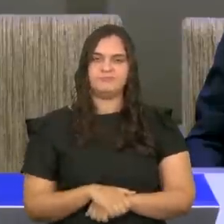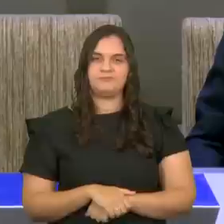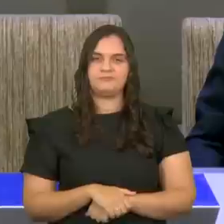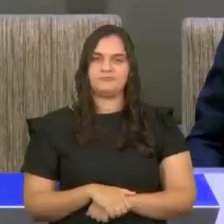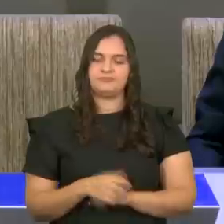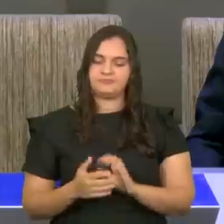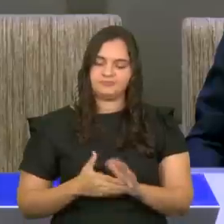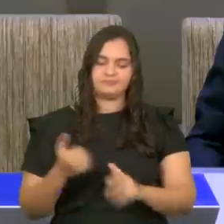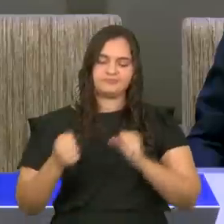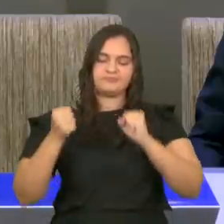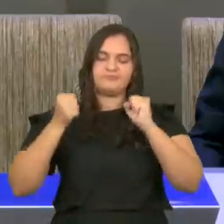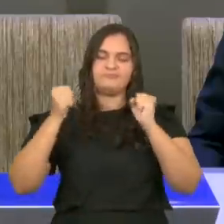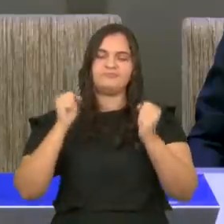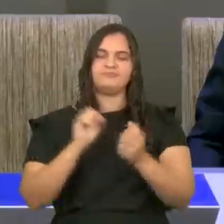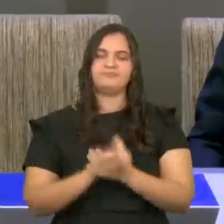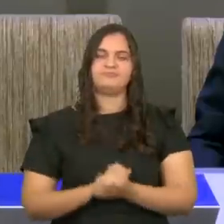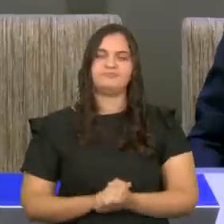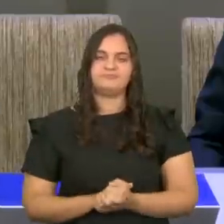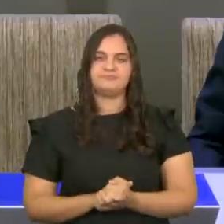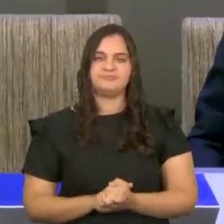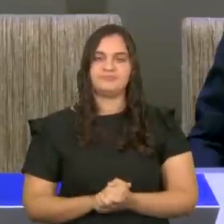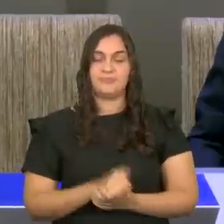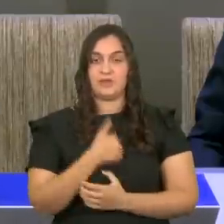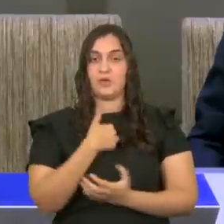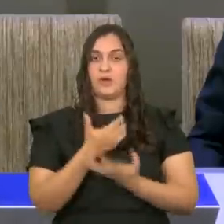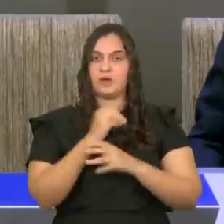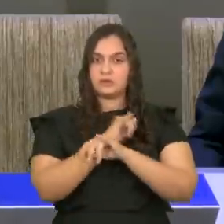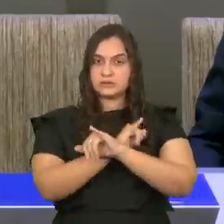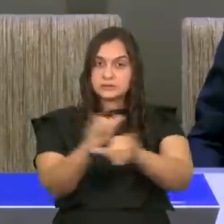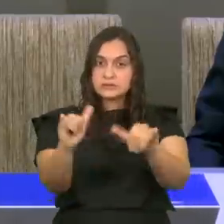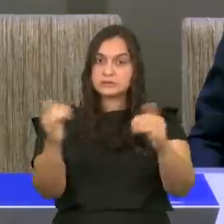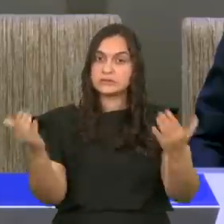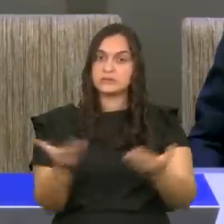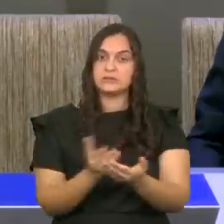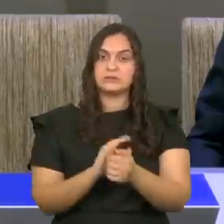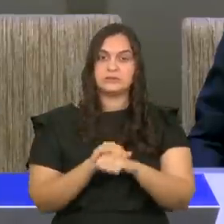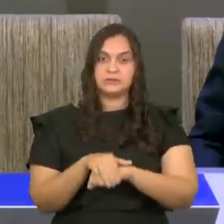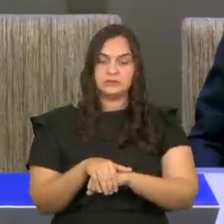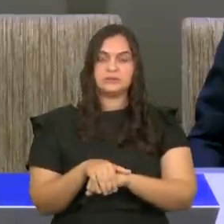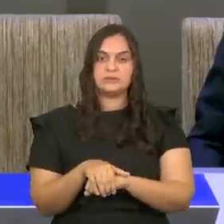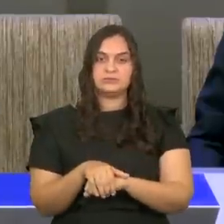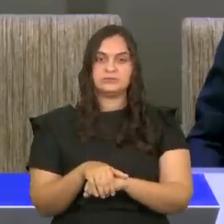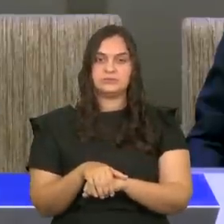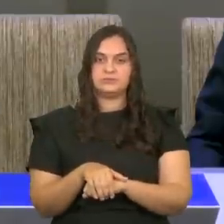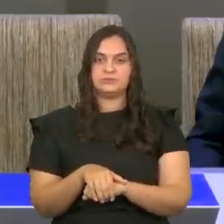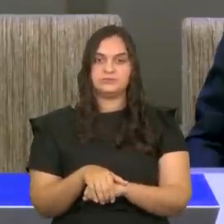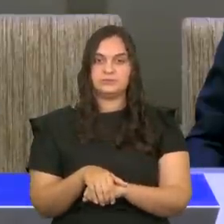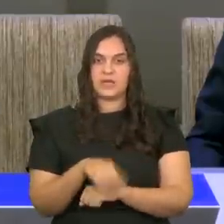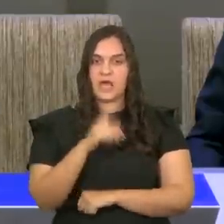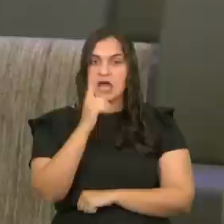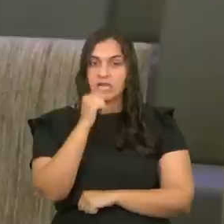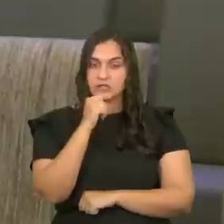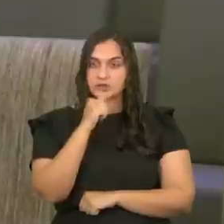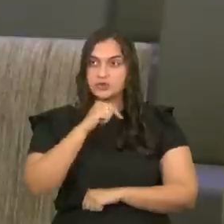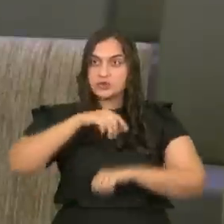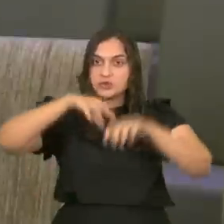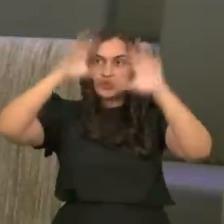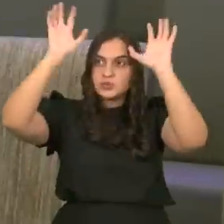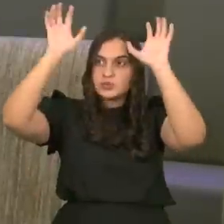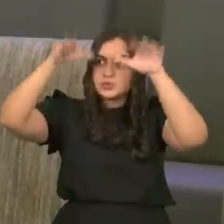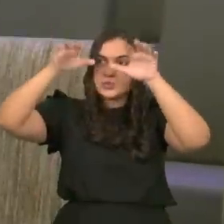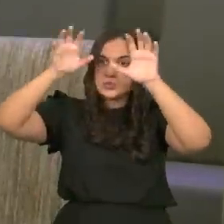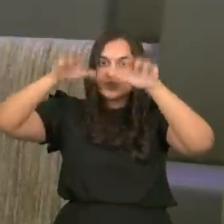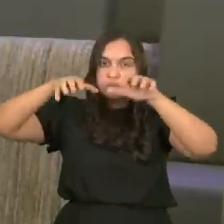Aleluia. Deixa eu dizer, uma palavra esta noite. A chuva, está no